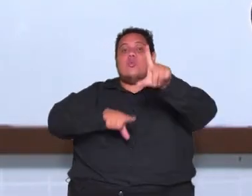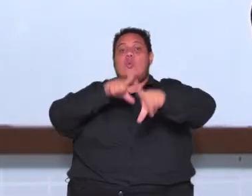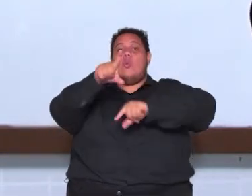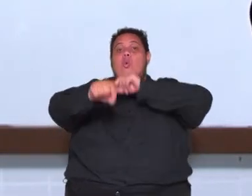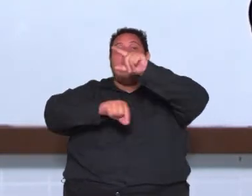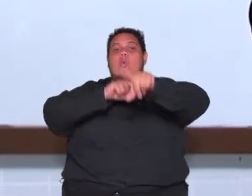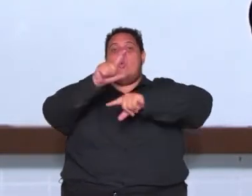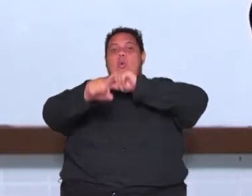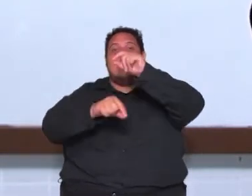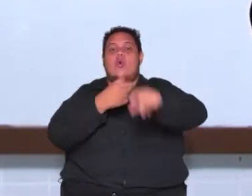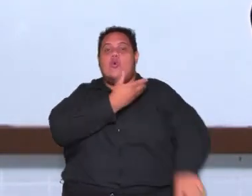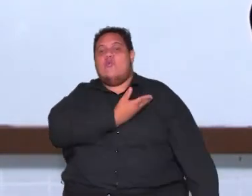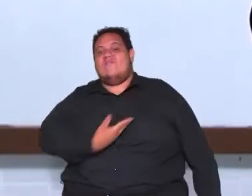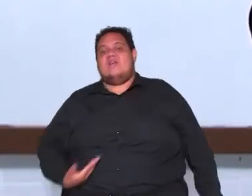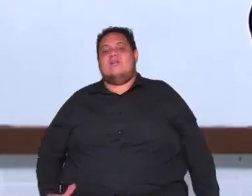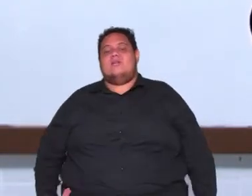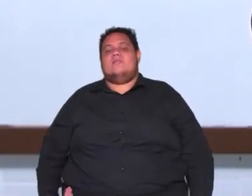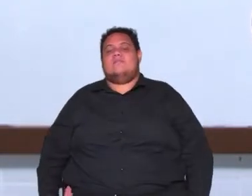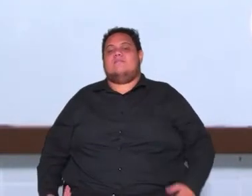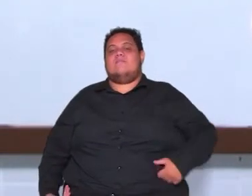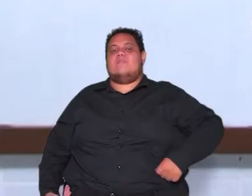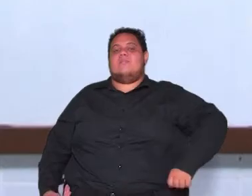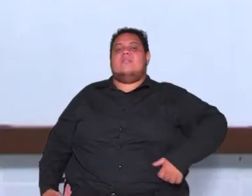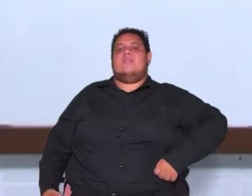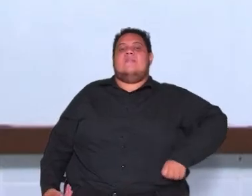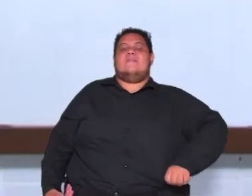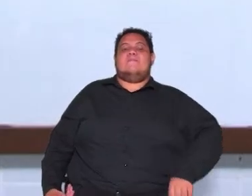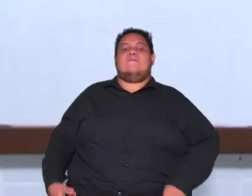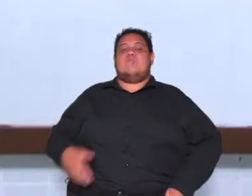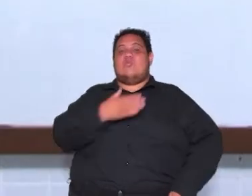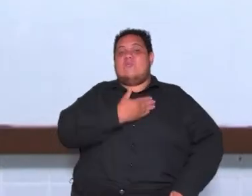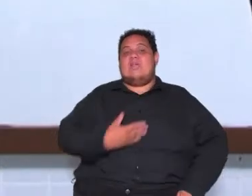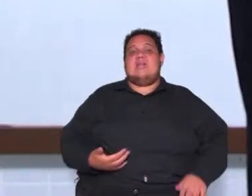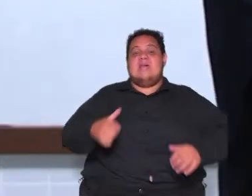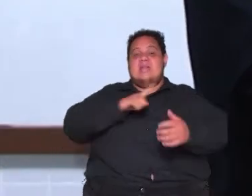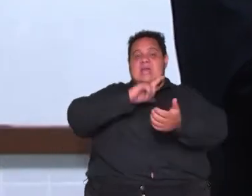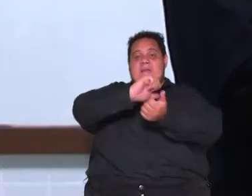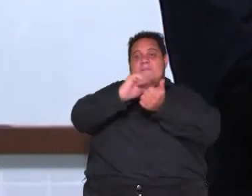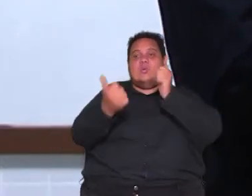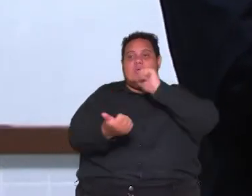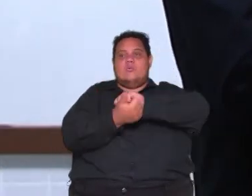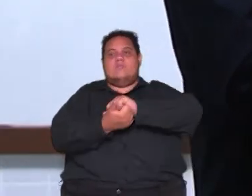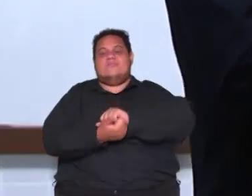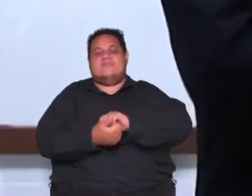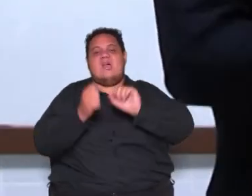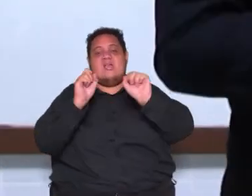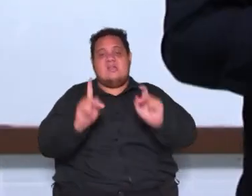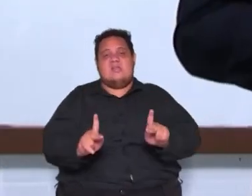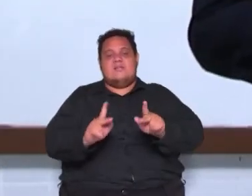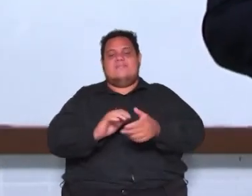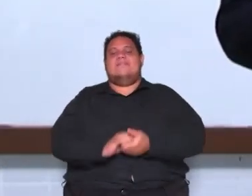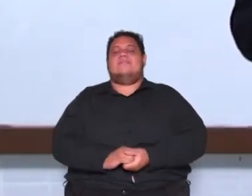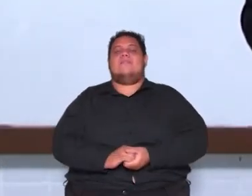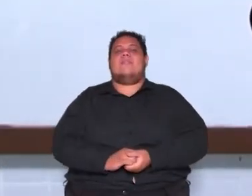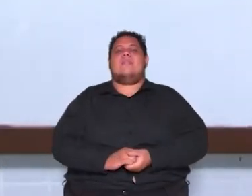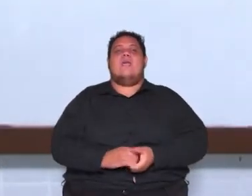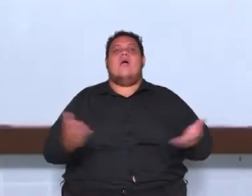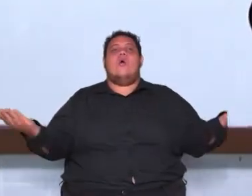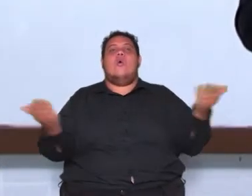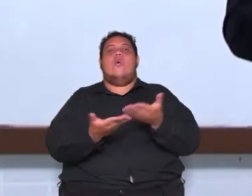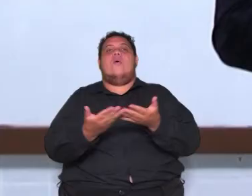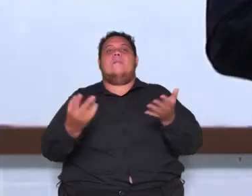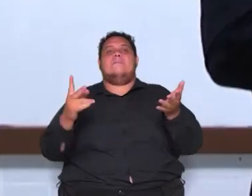seus governantes a forma de governo que mais lhe adeque tá e aí pra fechar